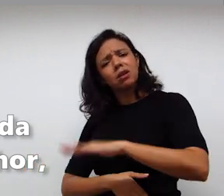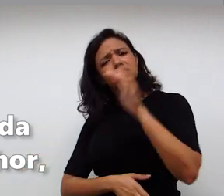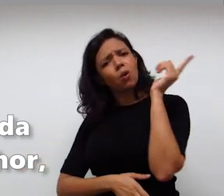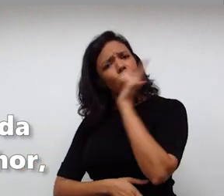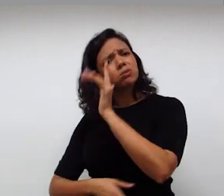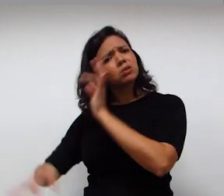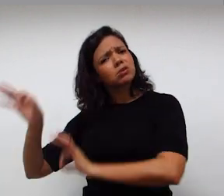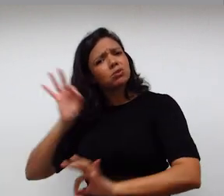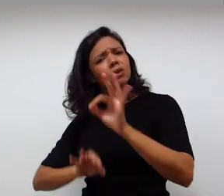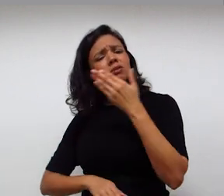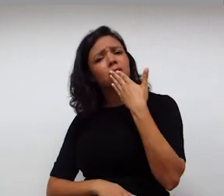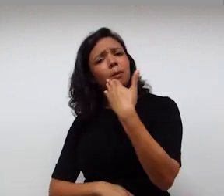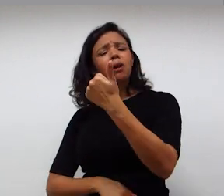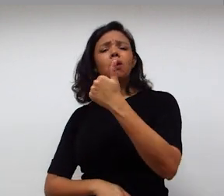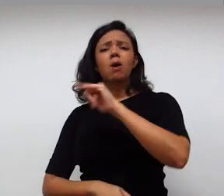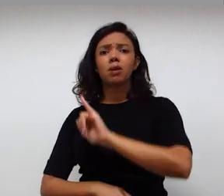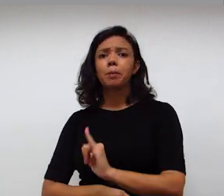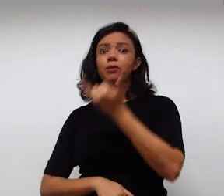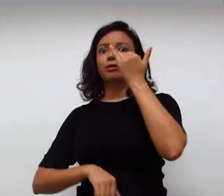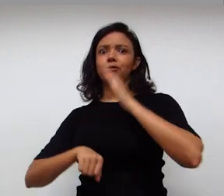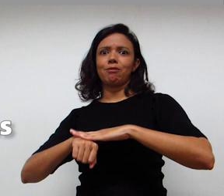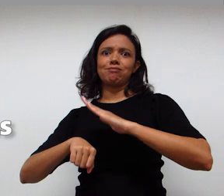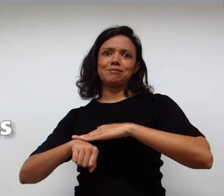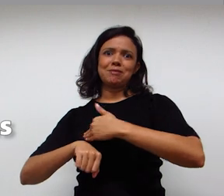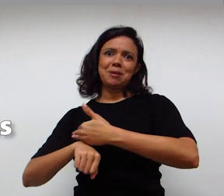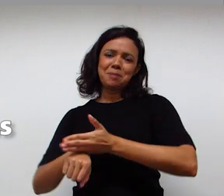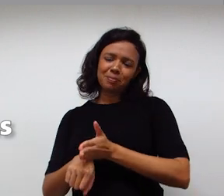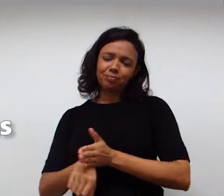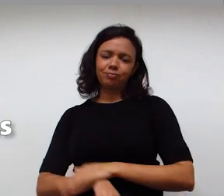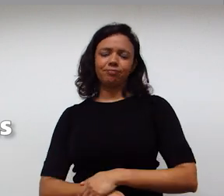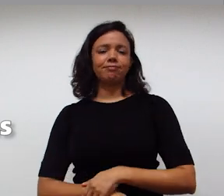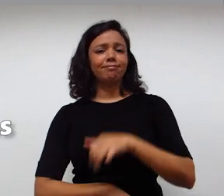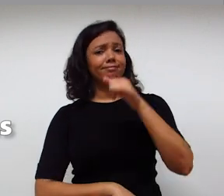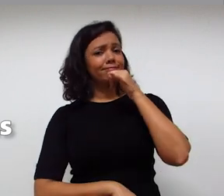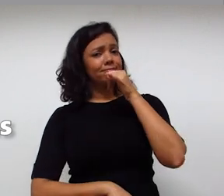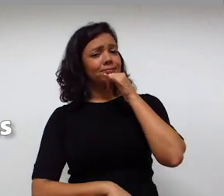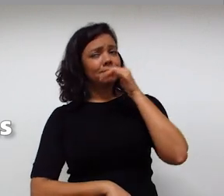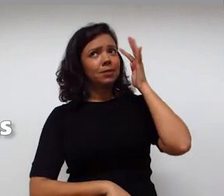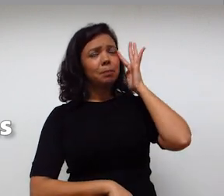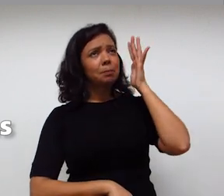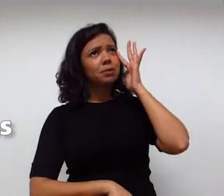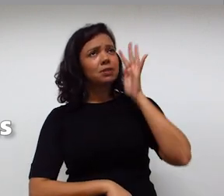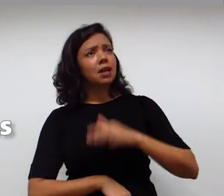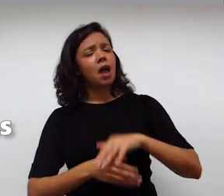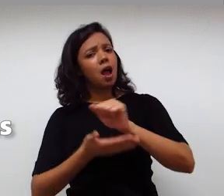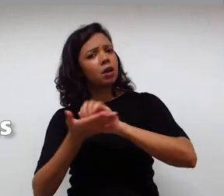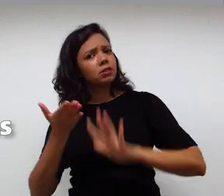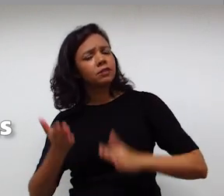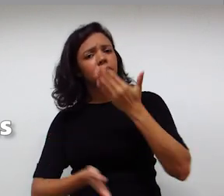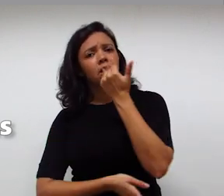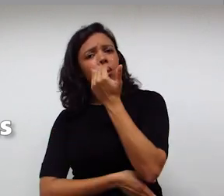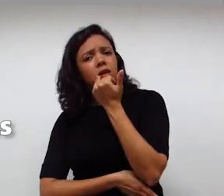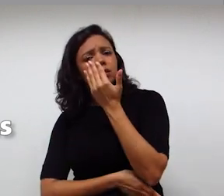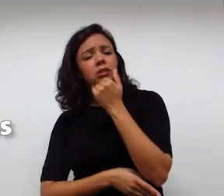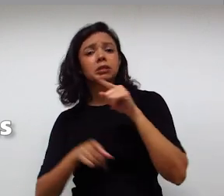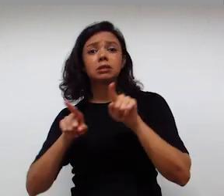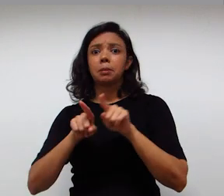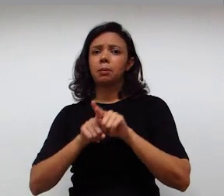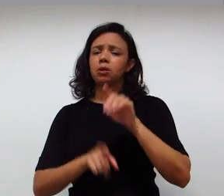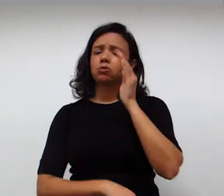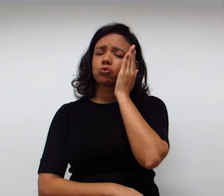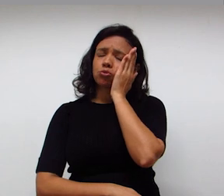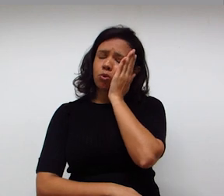organizar melhor e aproveitar melhor o seu tempo. Por exemplo, se pensarmos em atividades como alimentação e o sono,